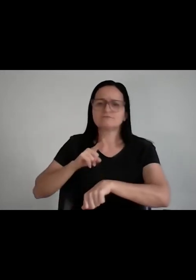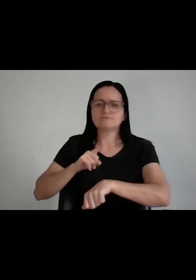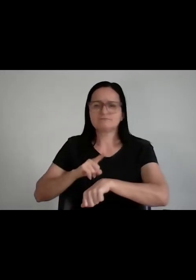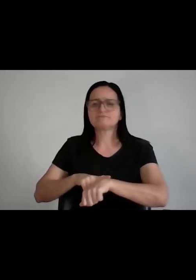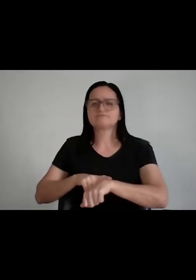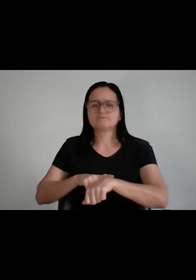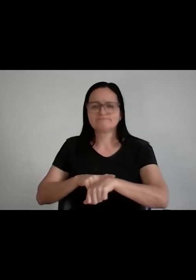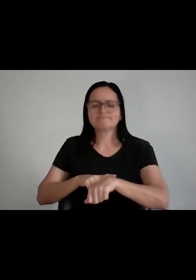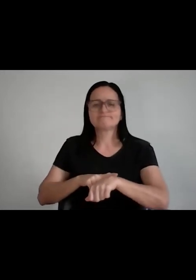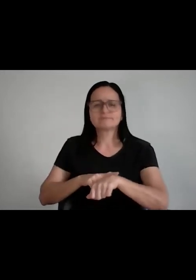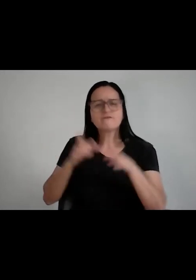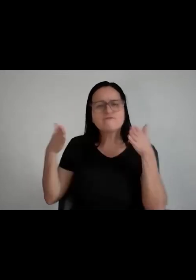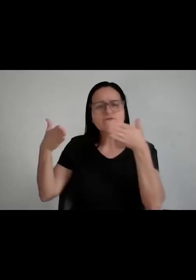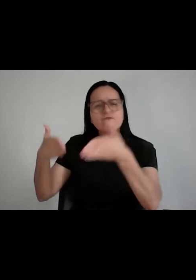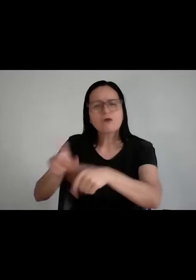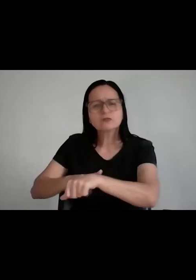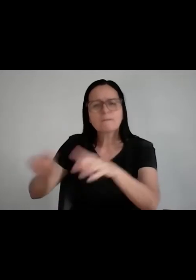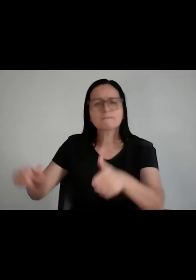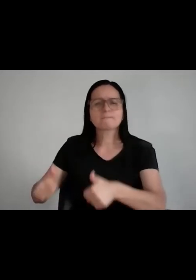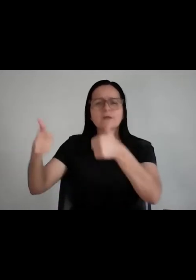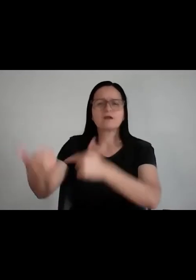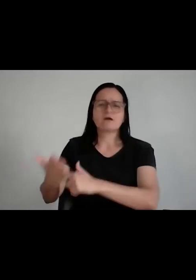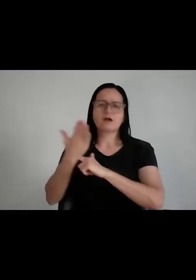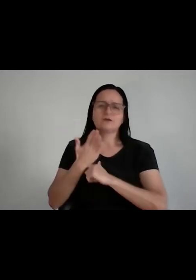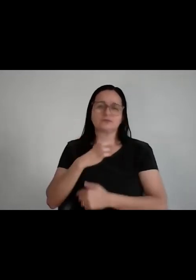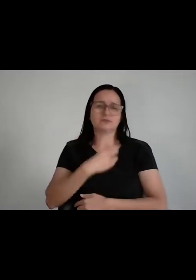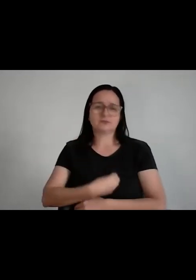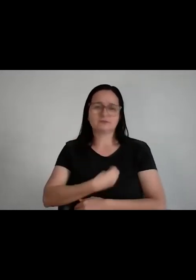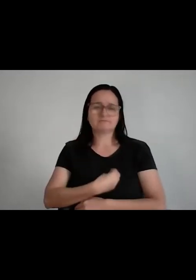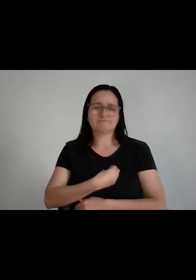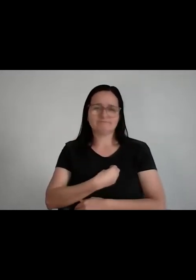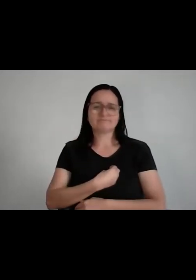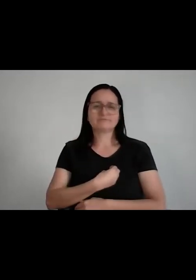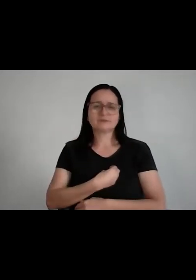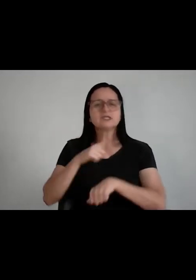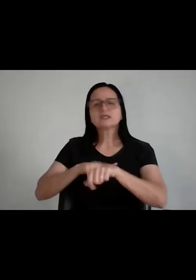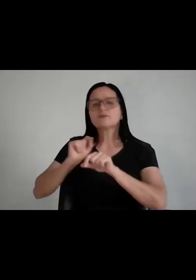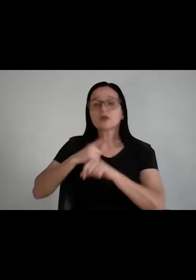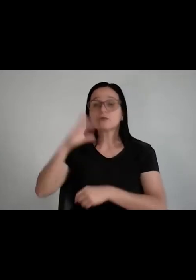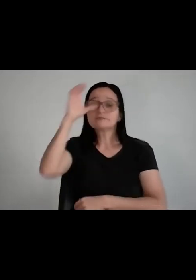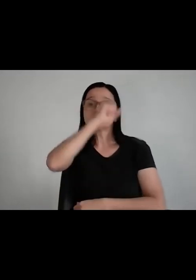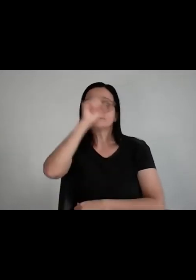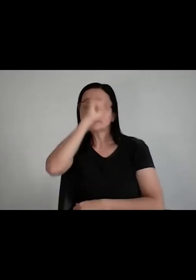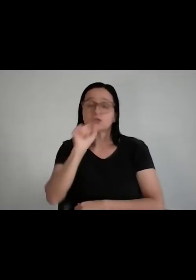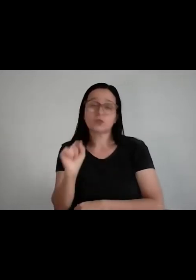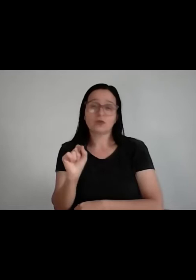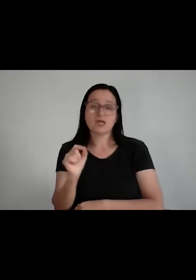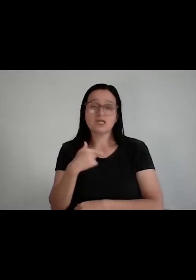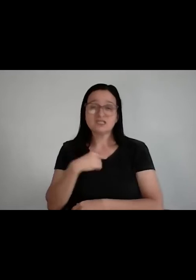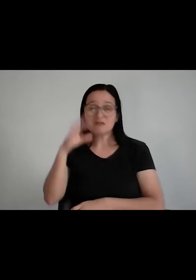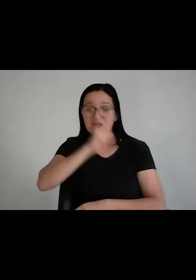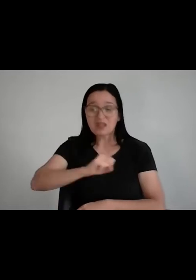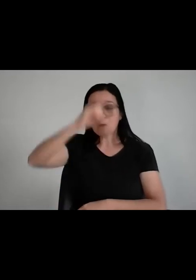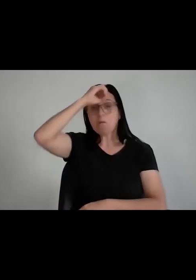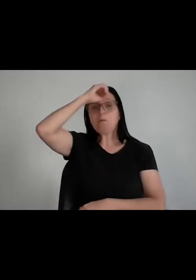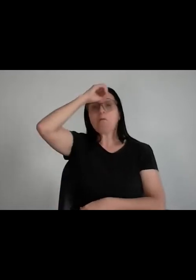tempo naquilo que vai te trazer o maior retorno. E hoje, aplicar o seu tempo significa o que eu estou aprendendo com essa coisa? Se você não está aprendendo nada, você devia parar